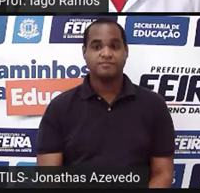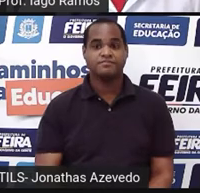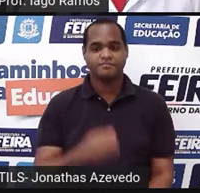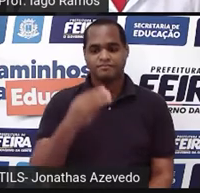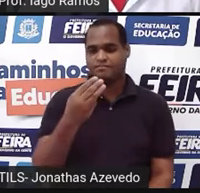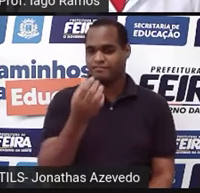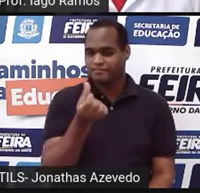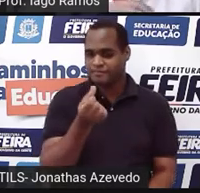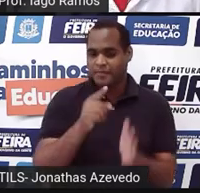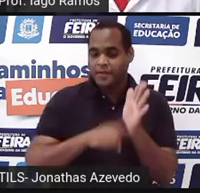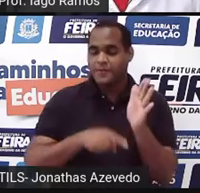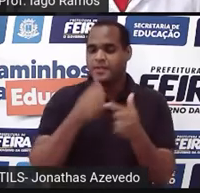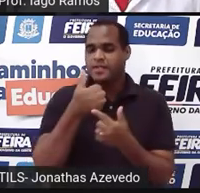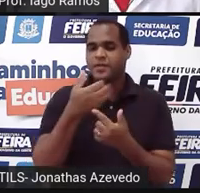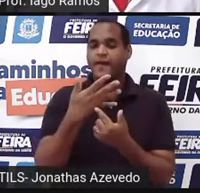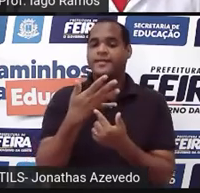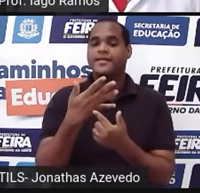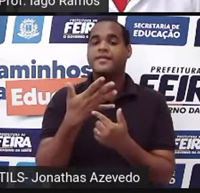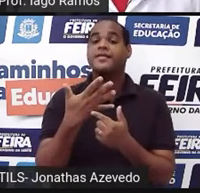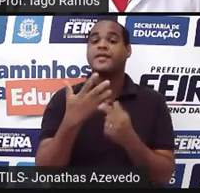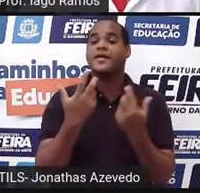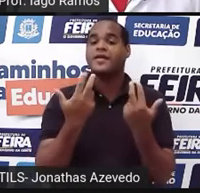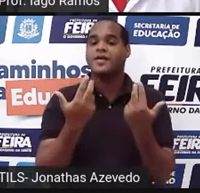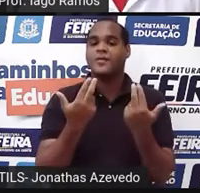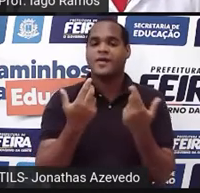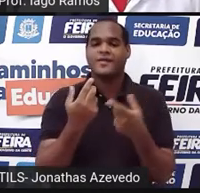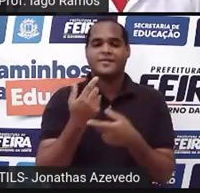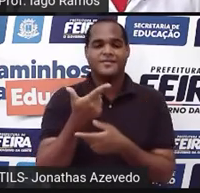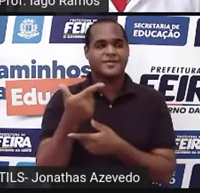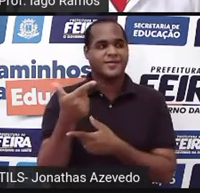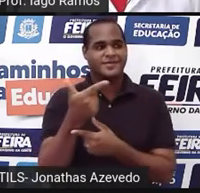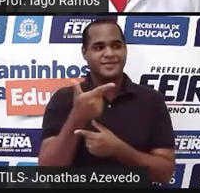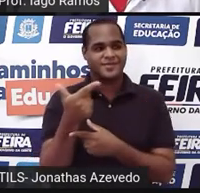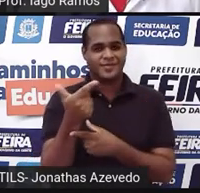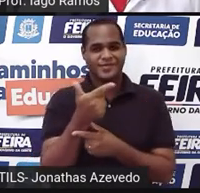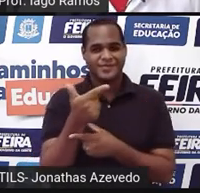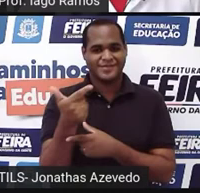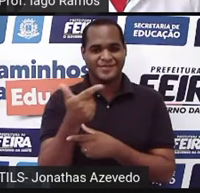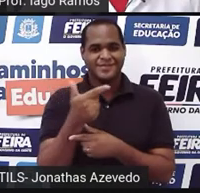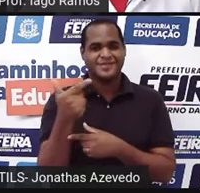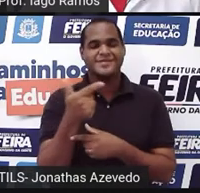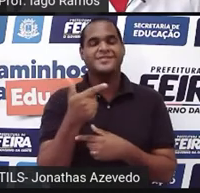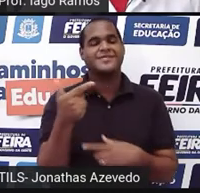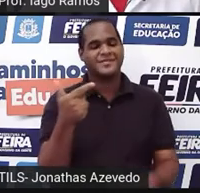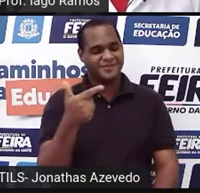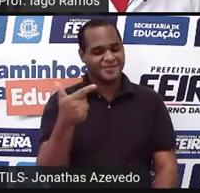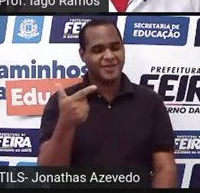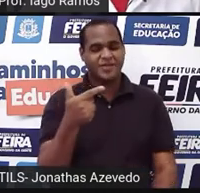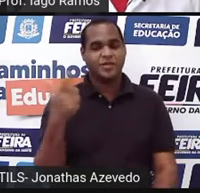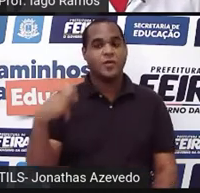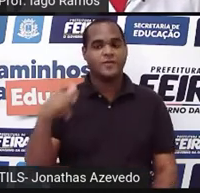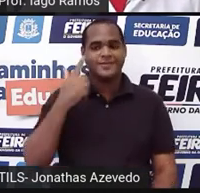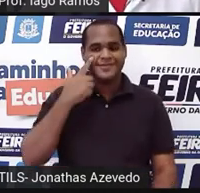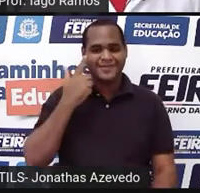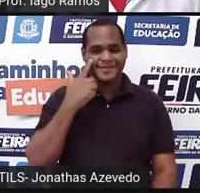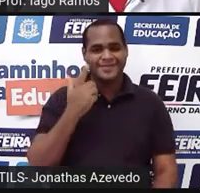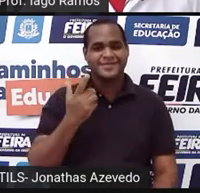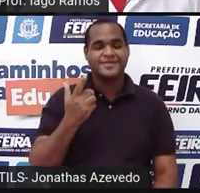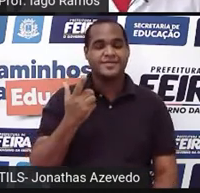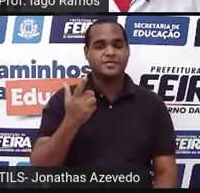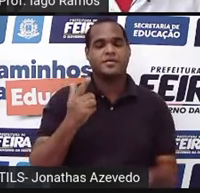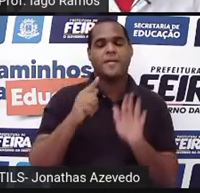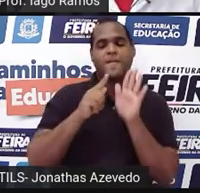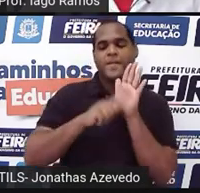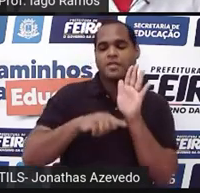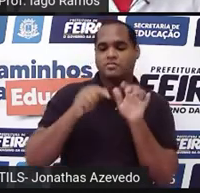36 menos 14 é igual a 22, mas, de novo, fez